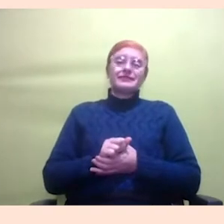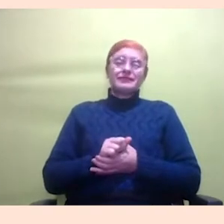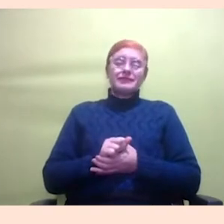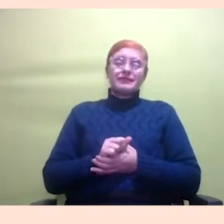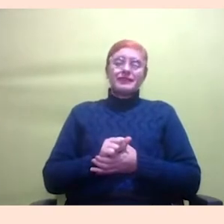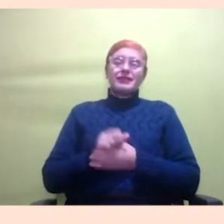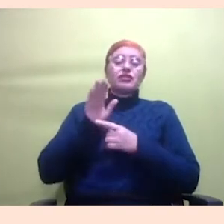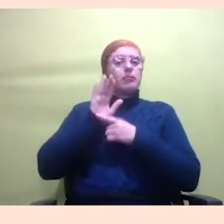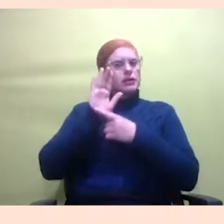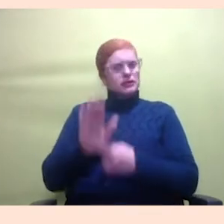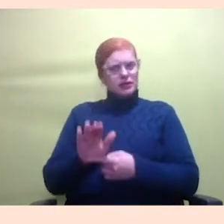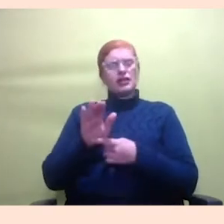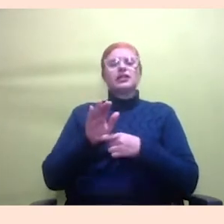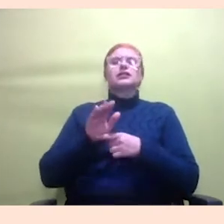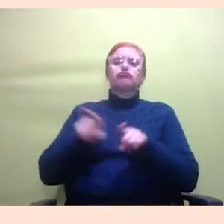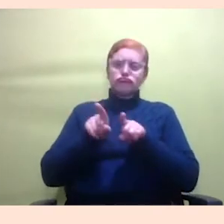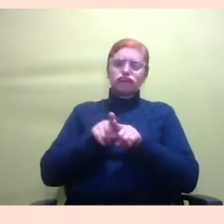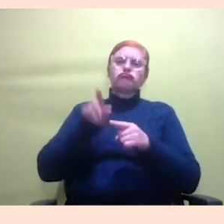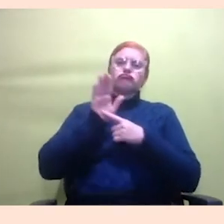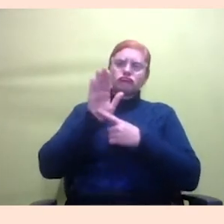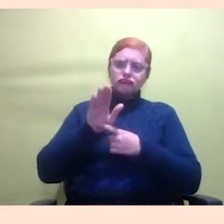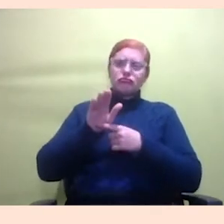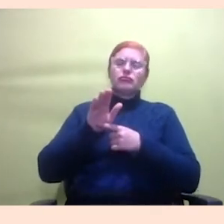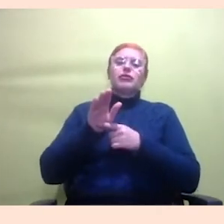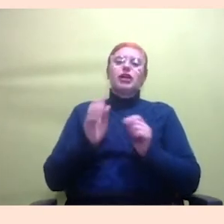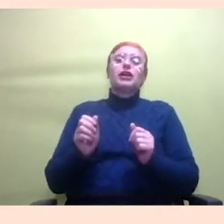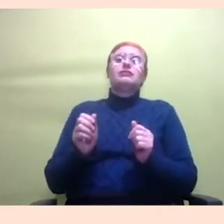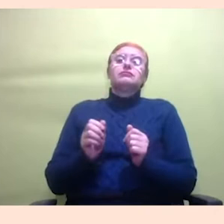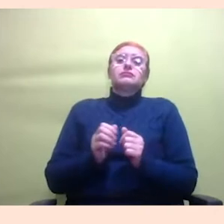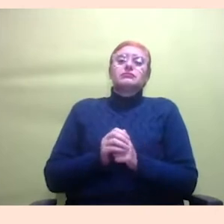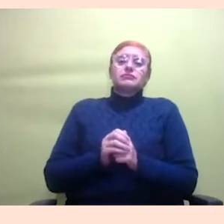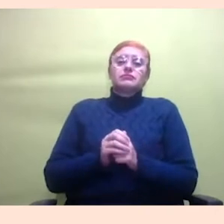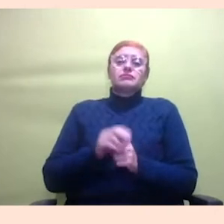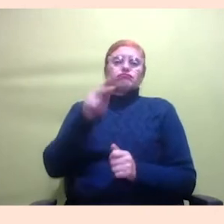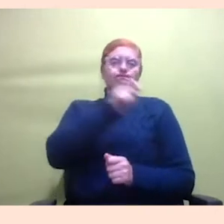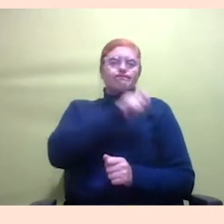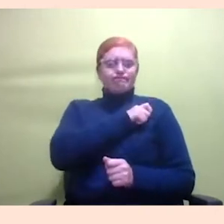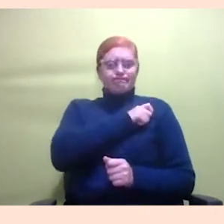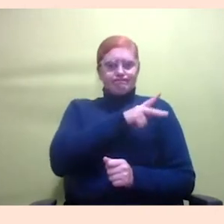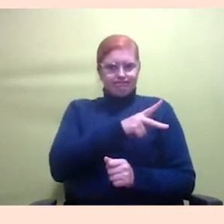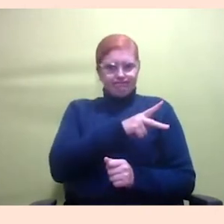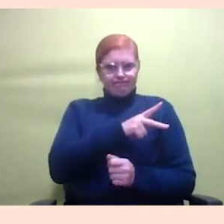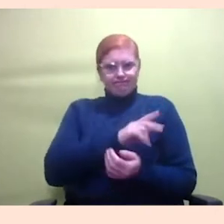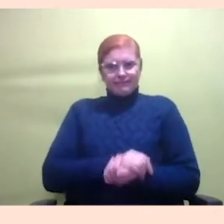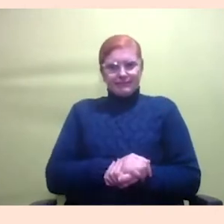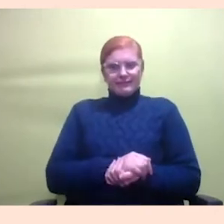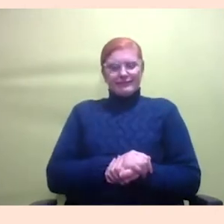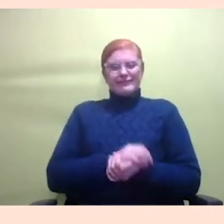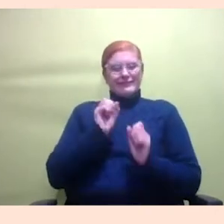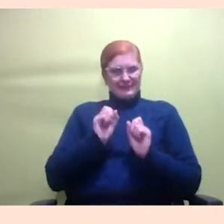apresentar o trabalho da Tamo Juntas. Quando tiver quatro, eu dou aquele aviso. Tá bom? Vai lá.